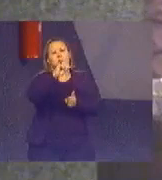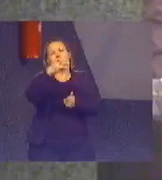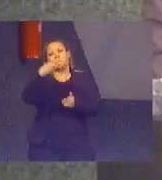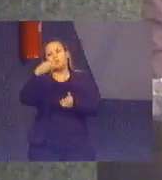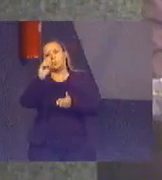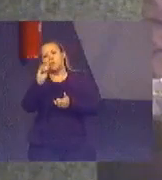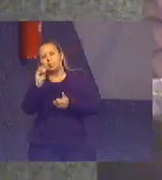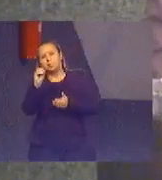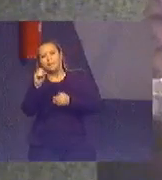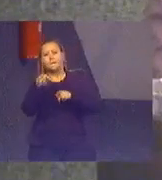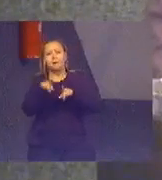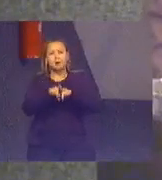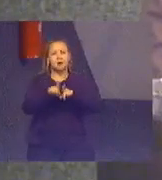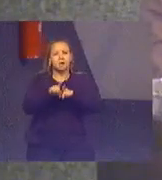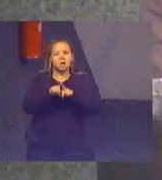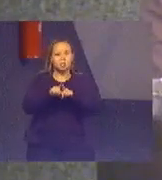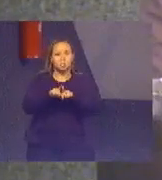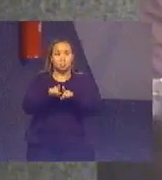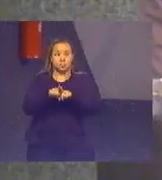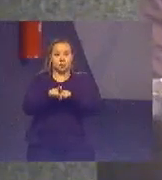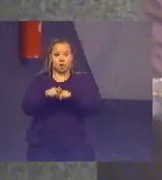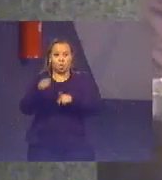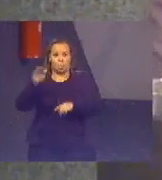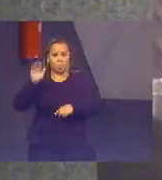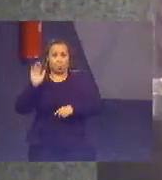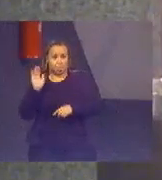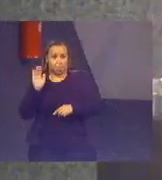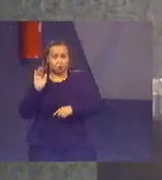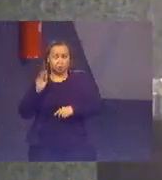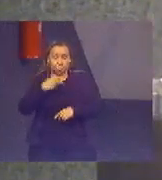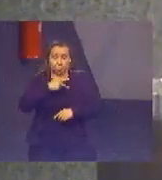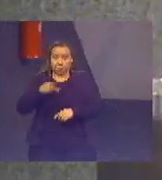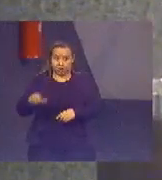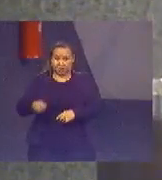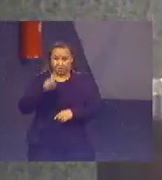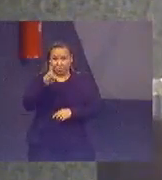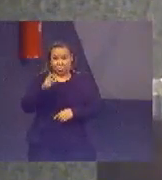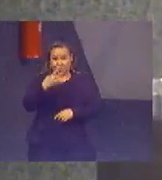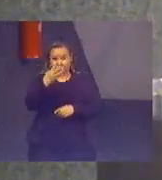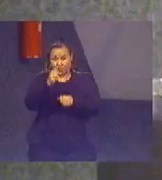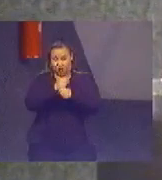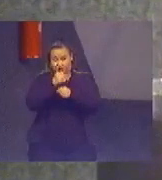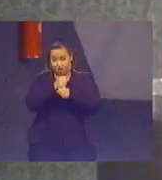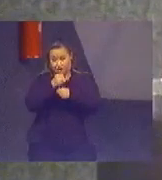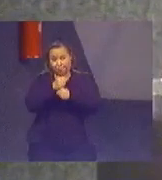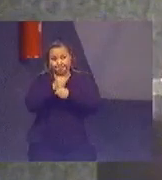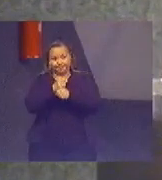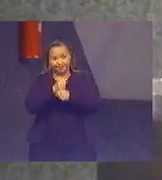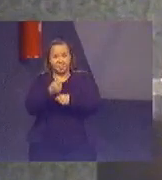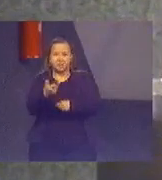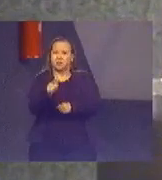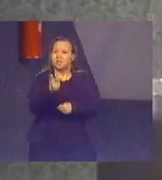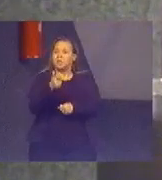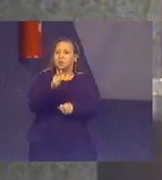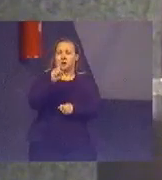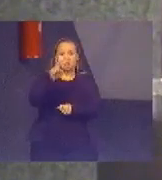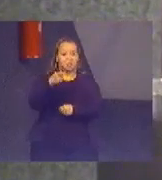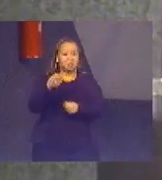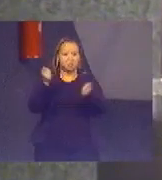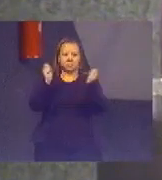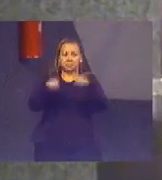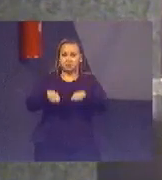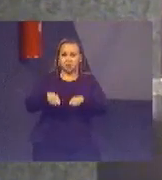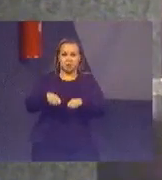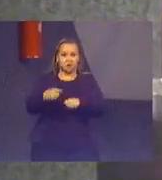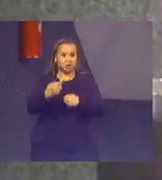o mandato de um presidente da República são de quatro anos. Então, não é possível um único governo,